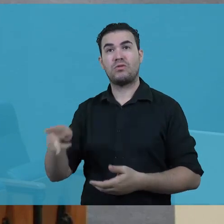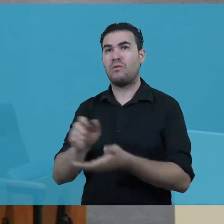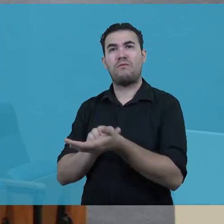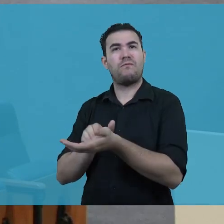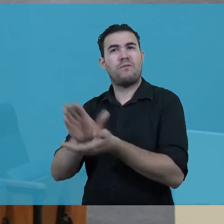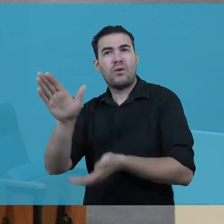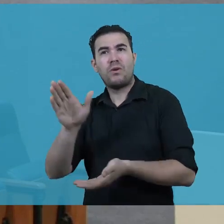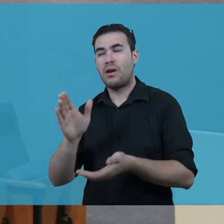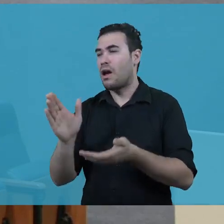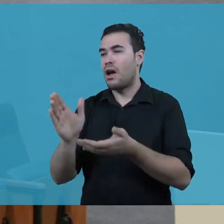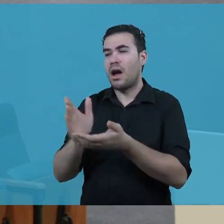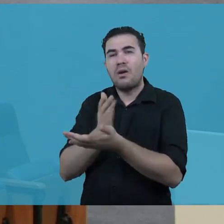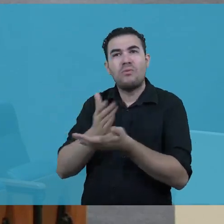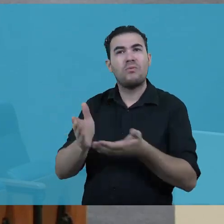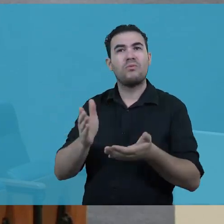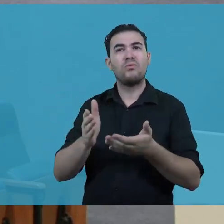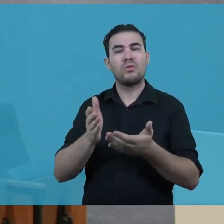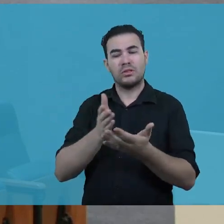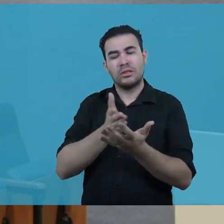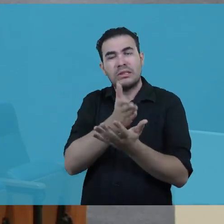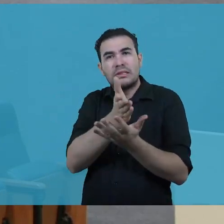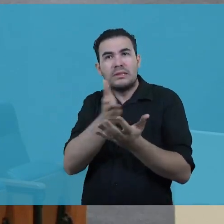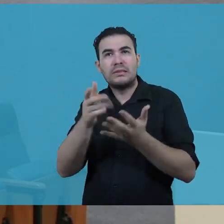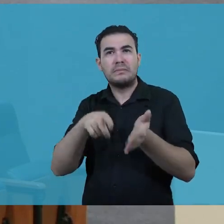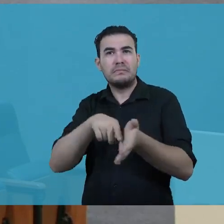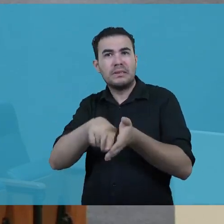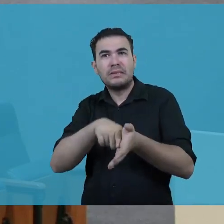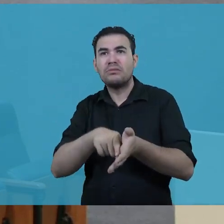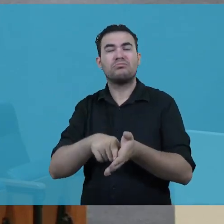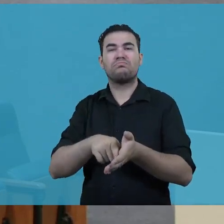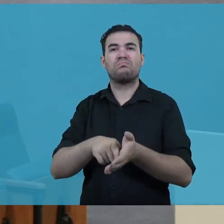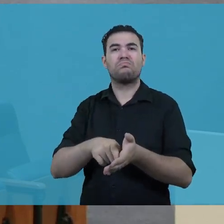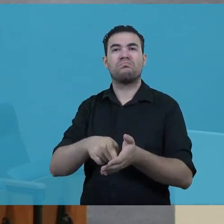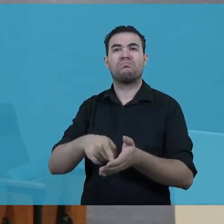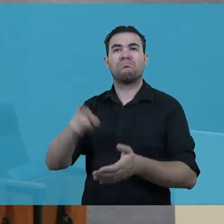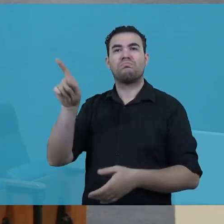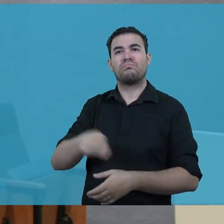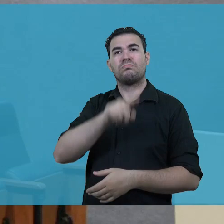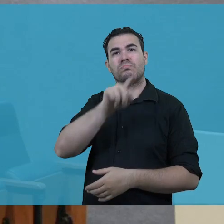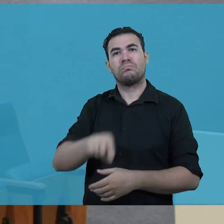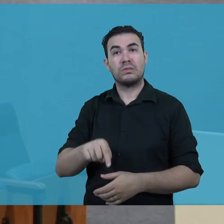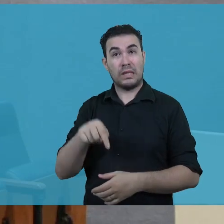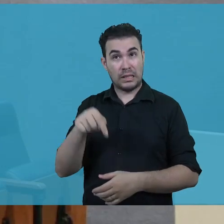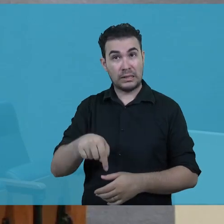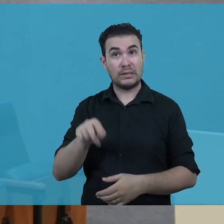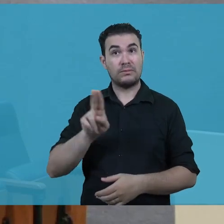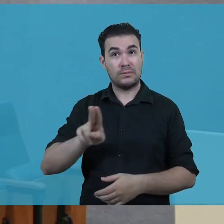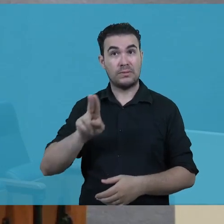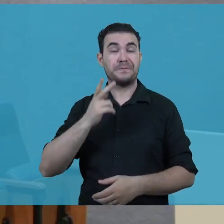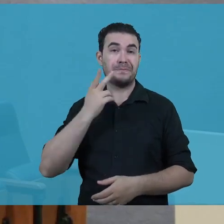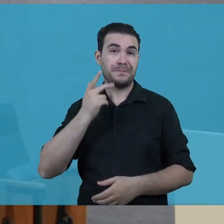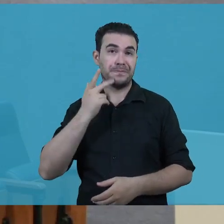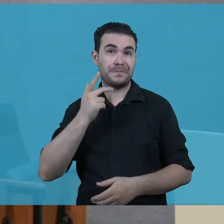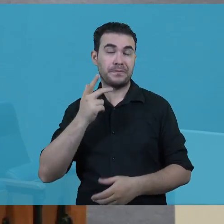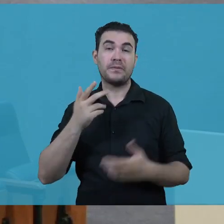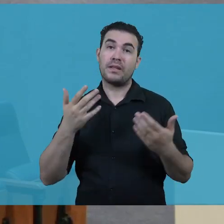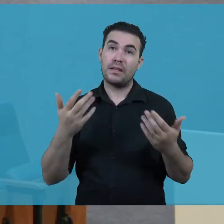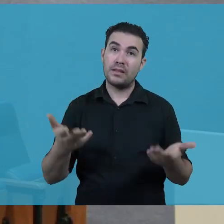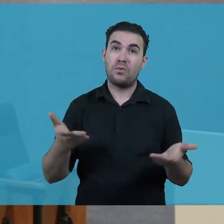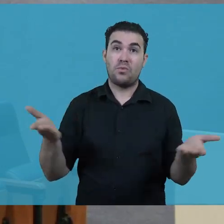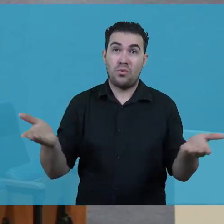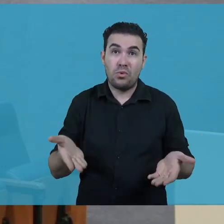também expulsão de professores, uma negação de algumas linhas de pesquisa que existiam forte aqui na Universidade